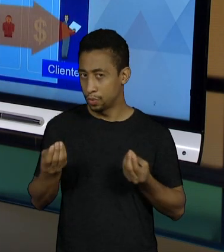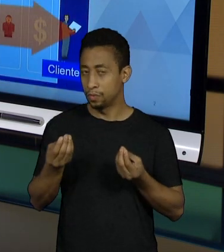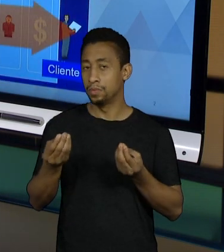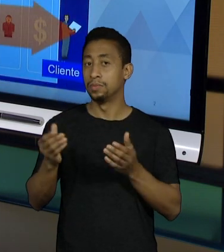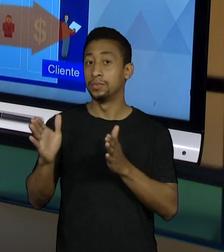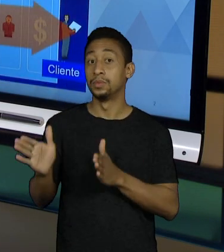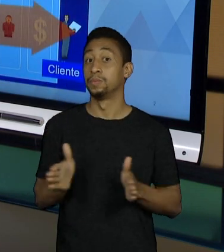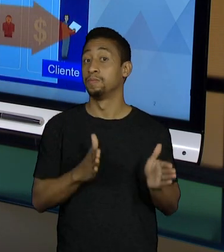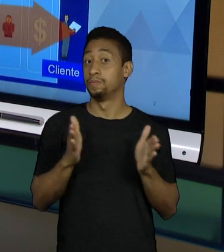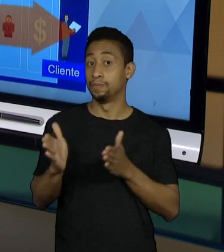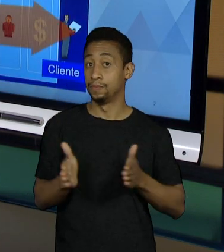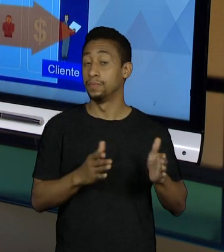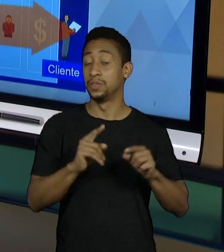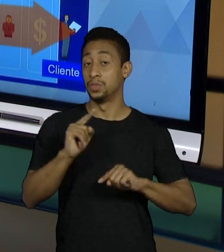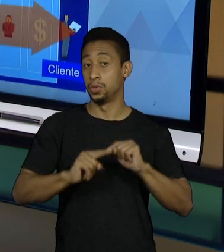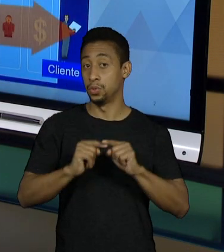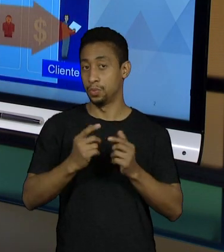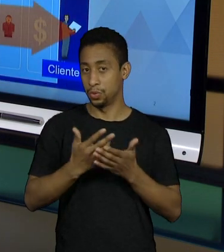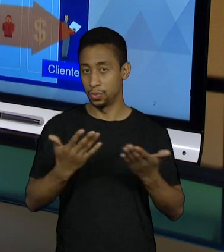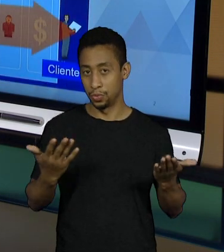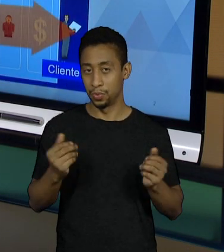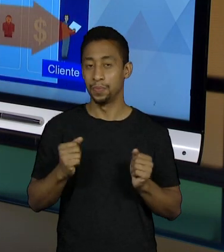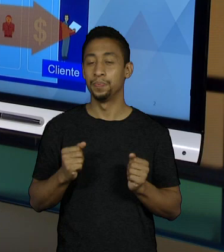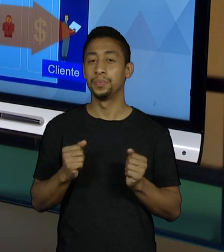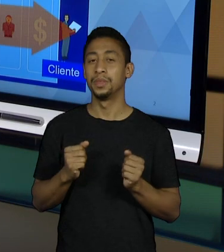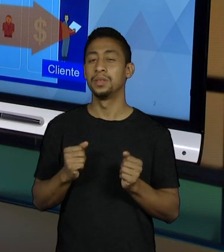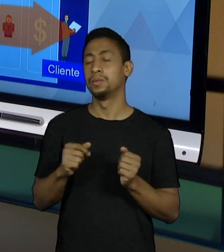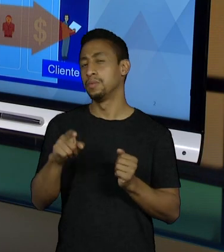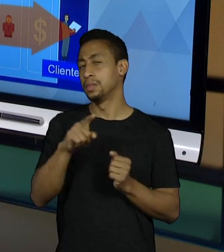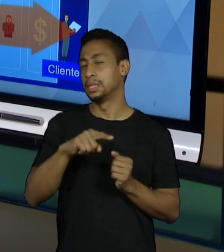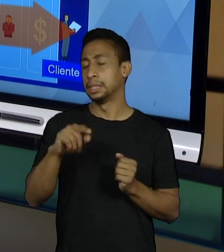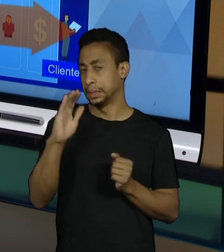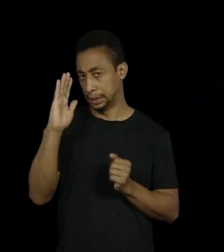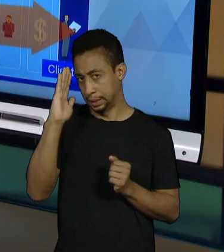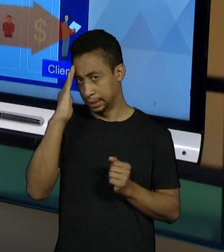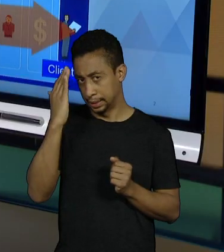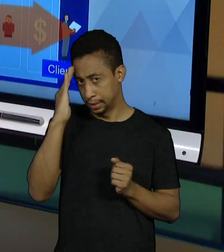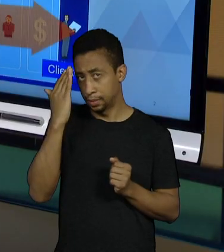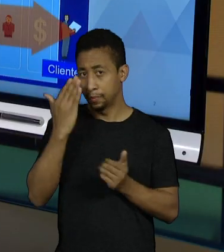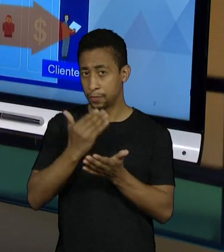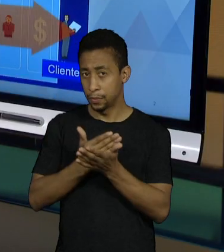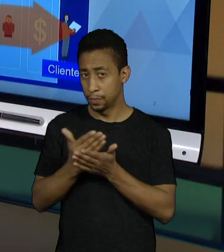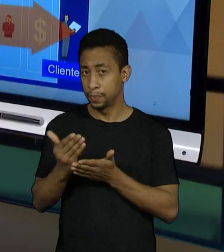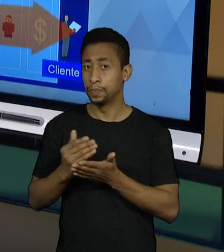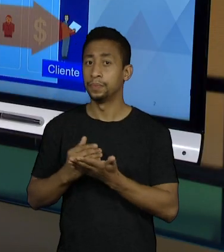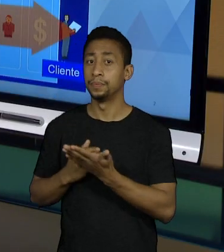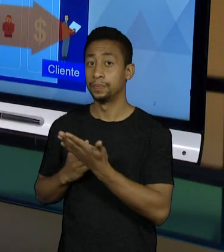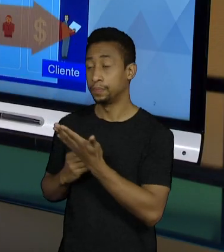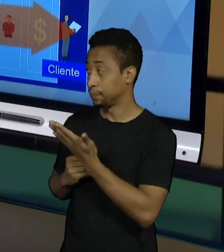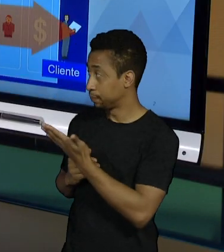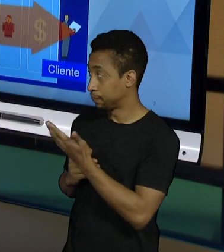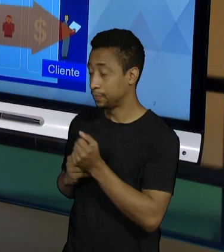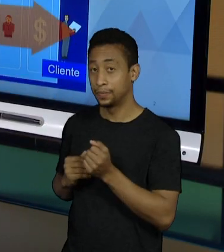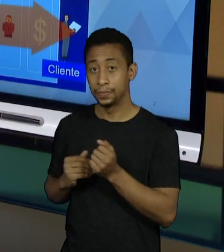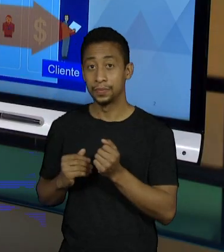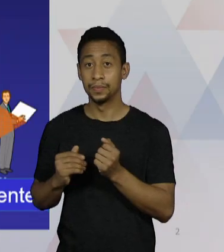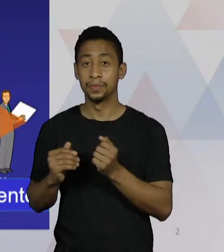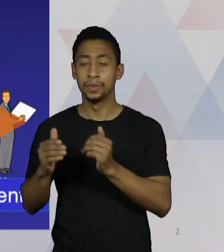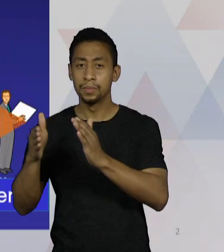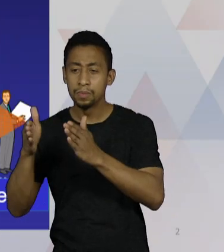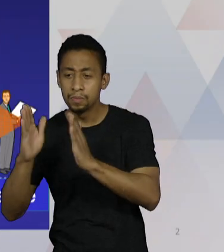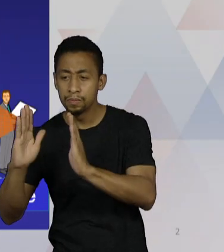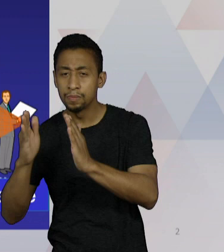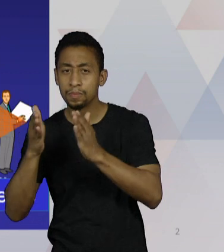Sendo assim, eu vou começar um pouco anterior, até chegar no conceito, que se chama visão da empresa.